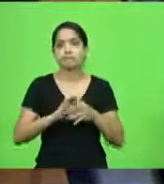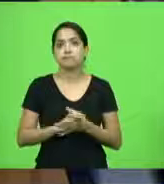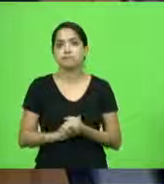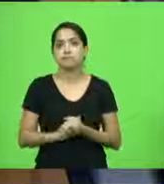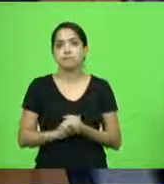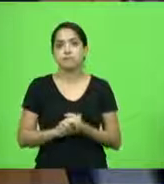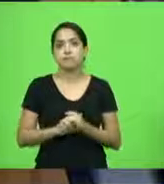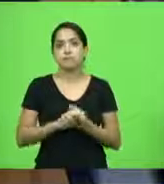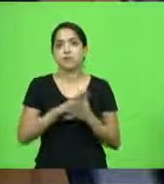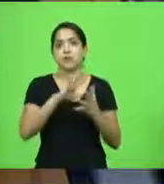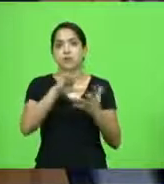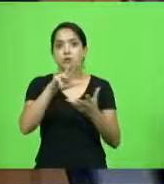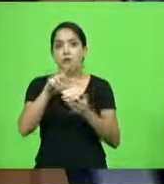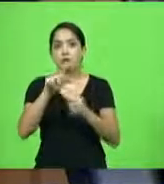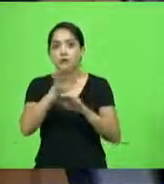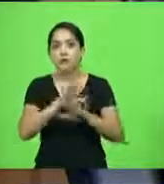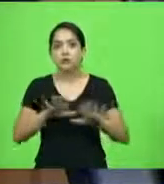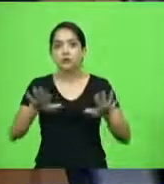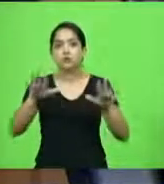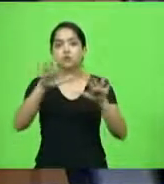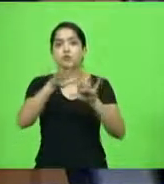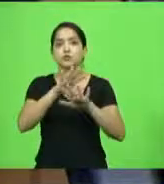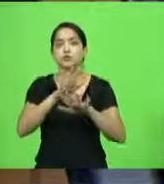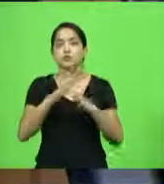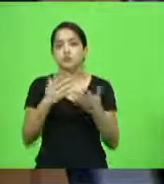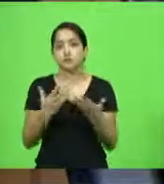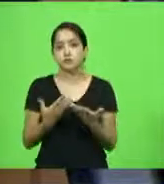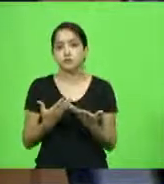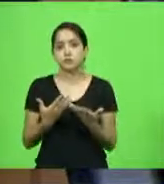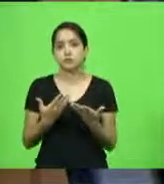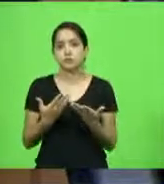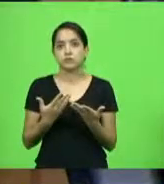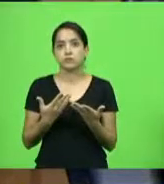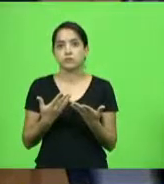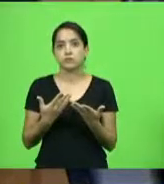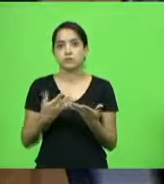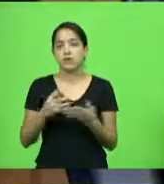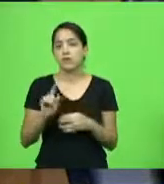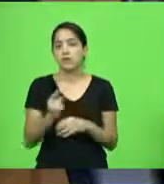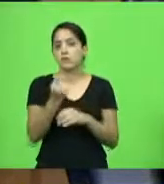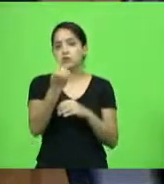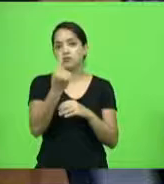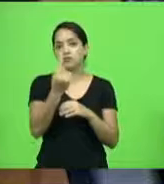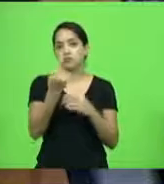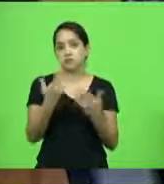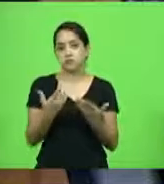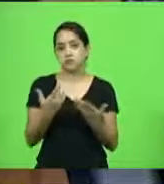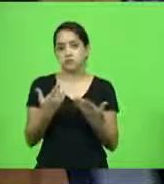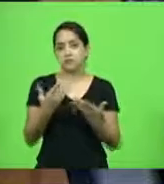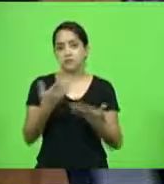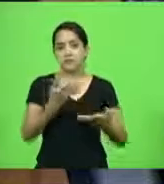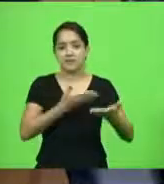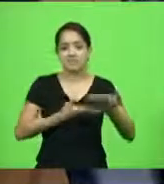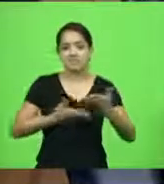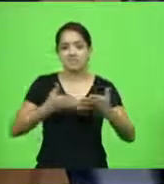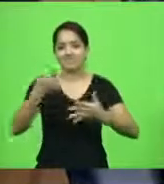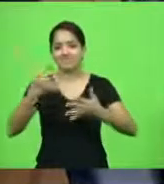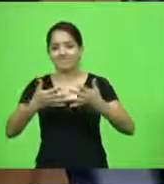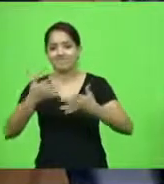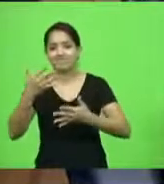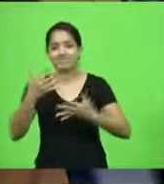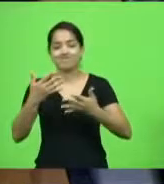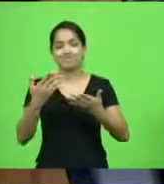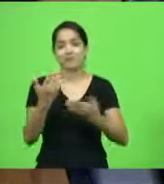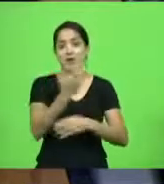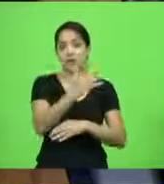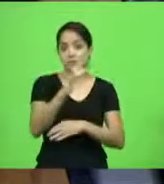Universo, une, verso, canção, é uma só canção, mas se tem desarmonia, a natureza vai mostrar